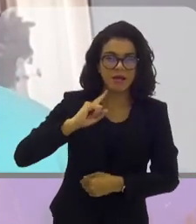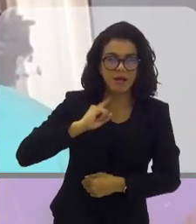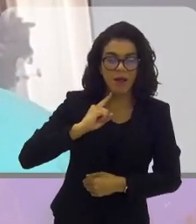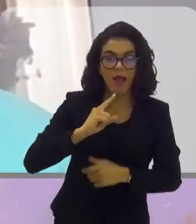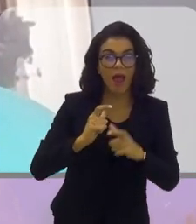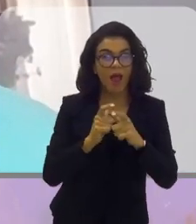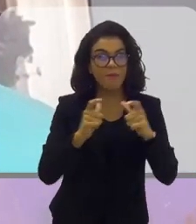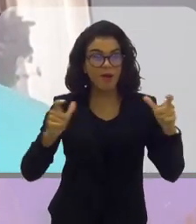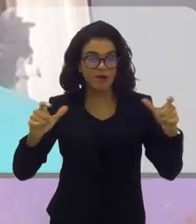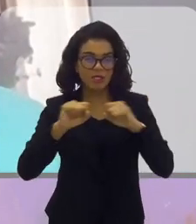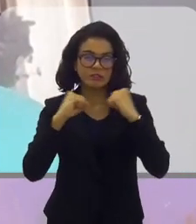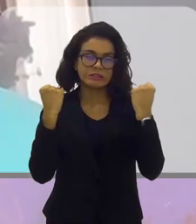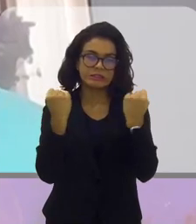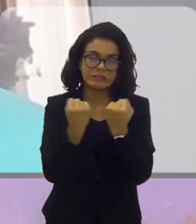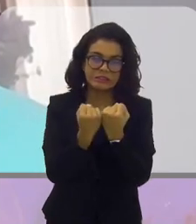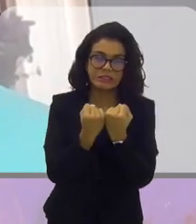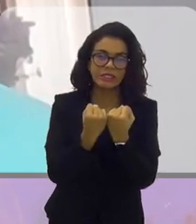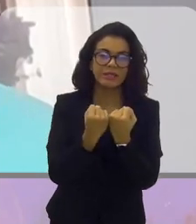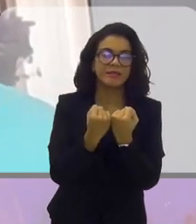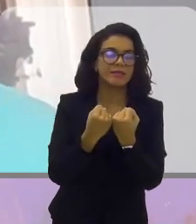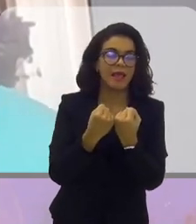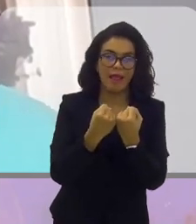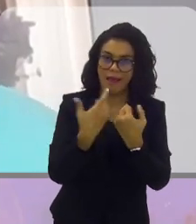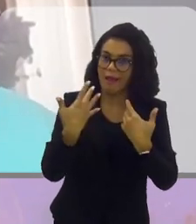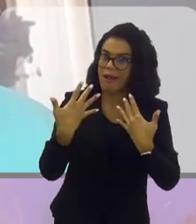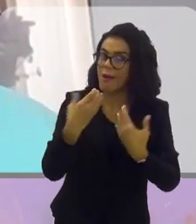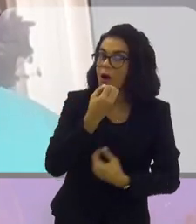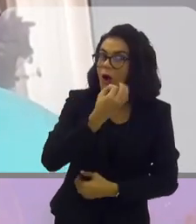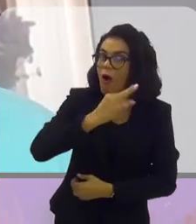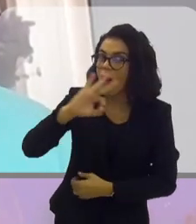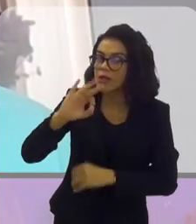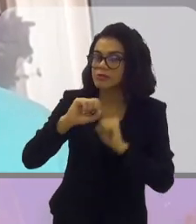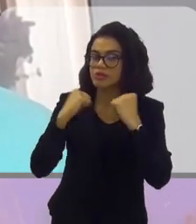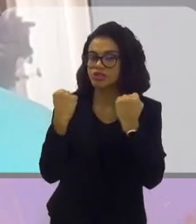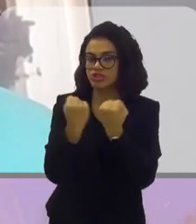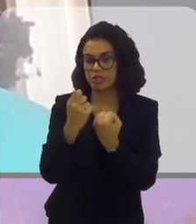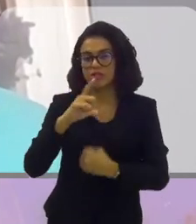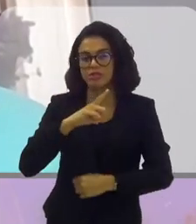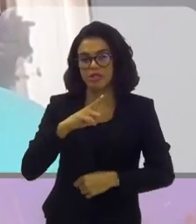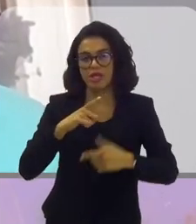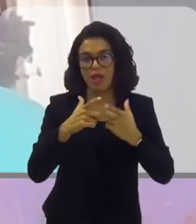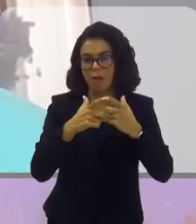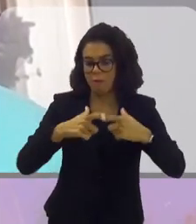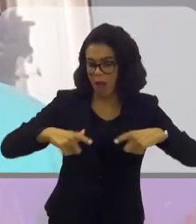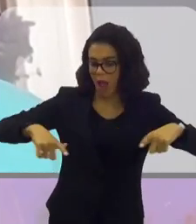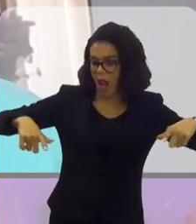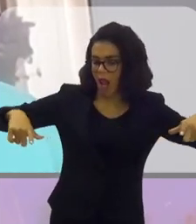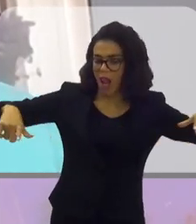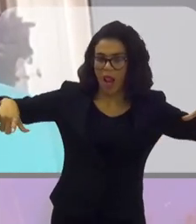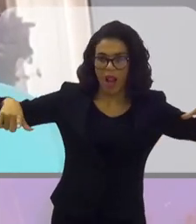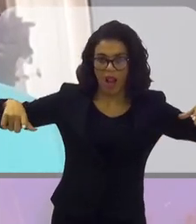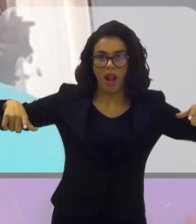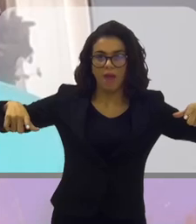maior parte dos estádios... Brinco de Ouro da Princesa, a maior parte dos bons estádios brasileiros tinha o tamanho máximo.